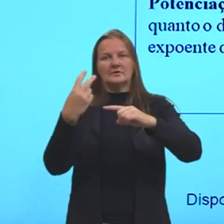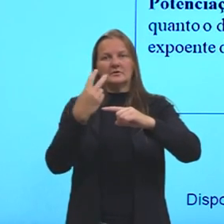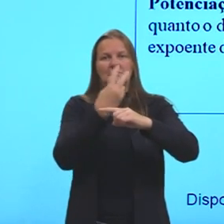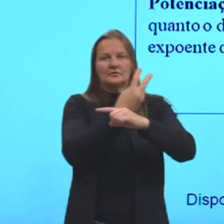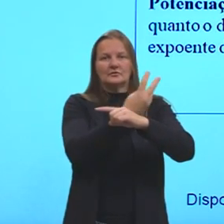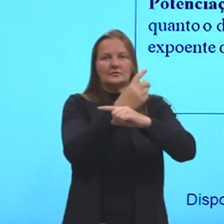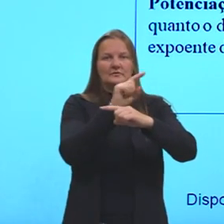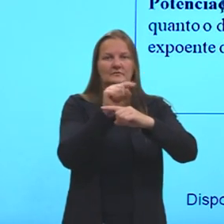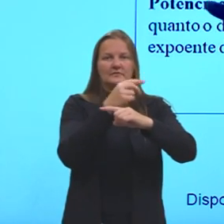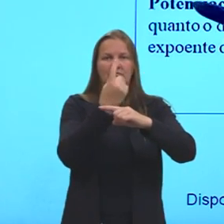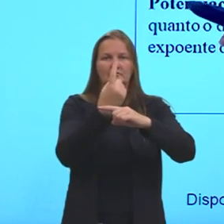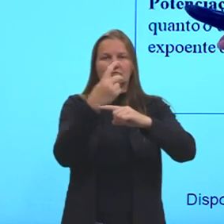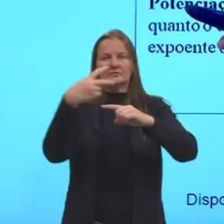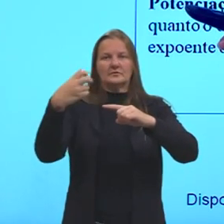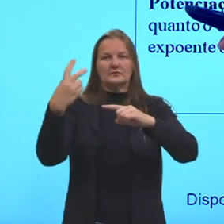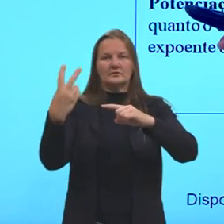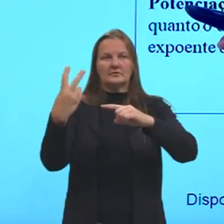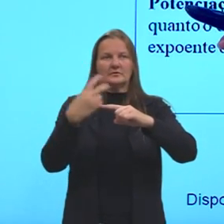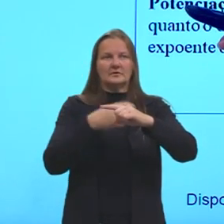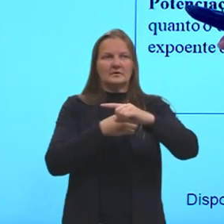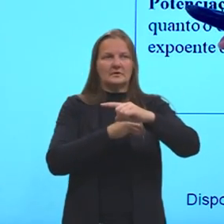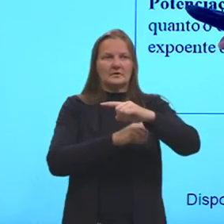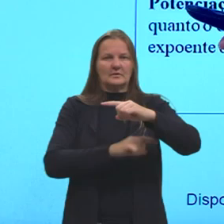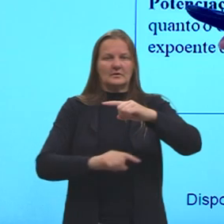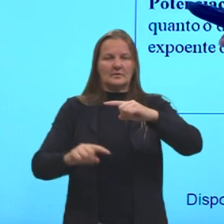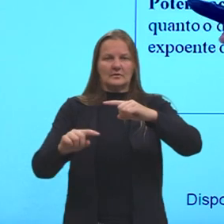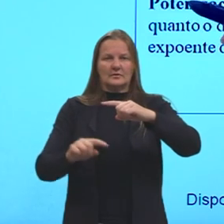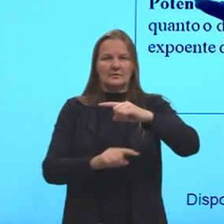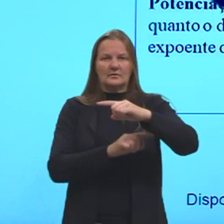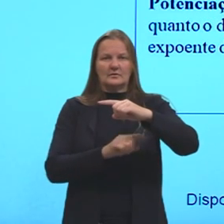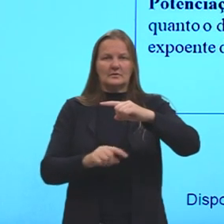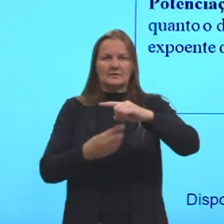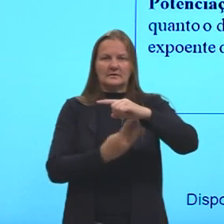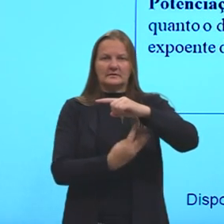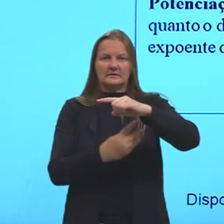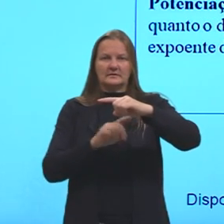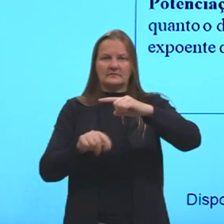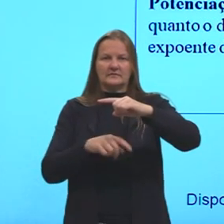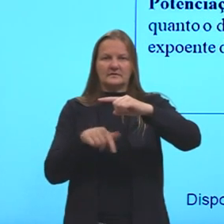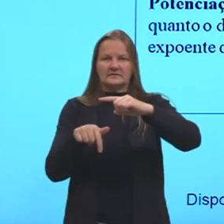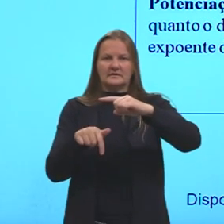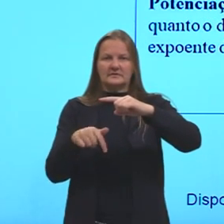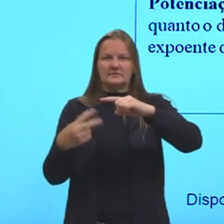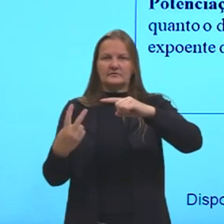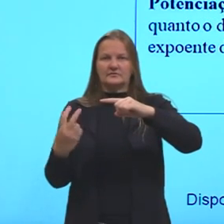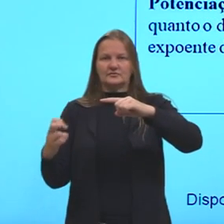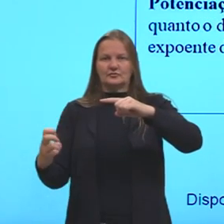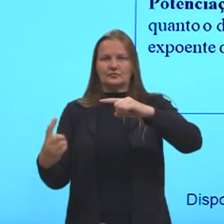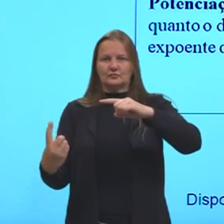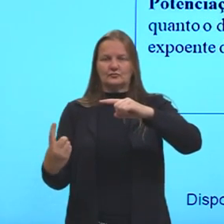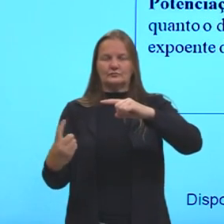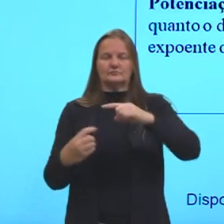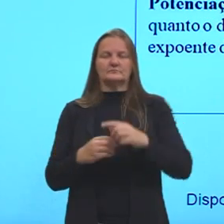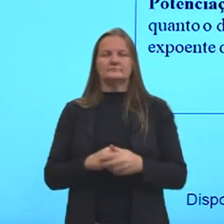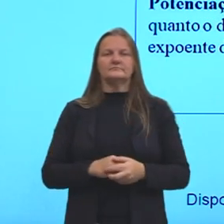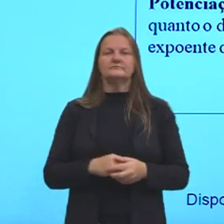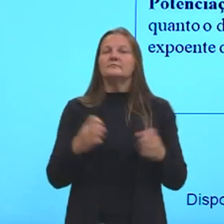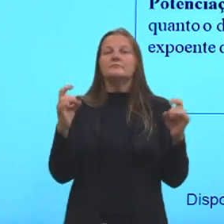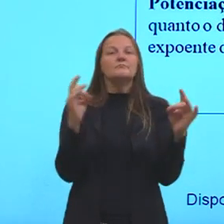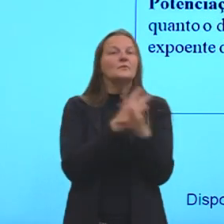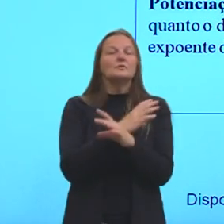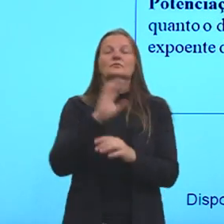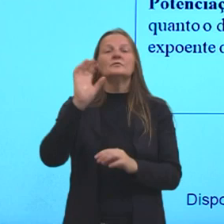um é dois. E multiplicamos denominadores. Três vezes sete, vinte e um. Pronto,